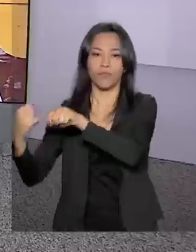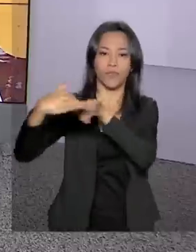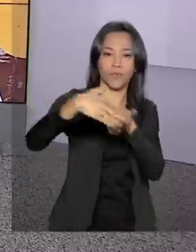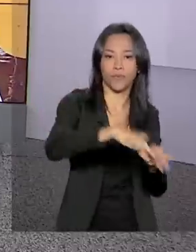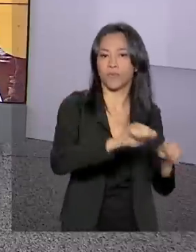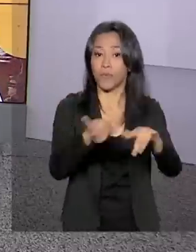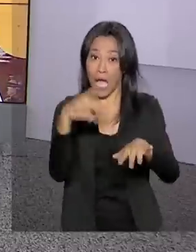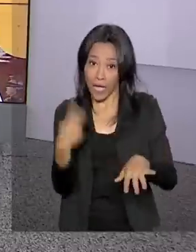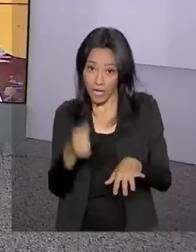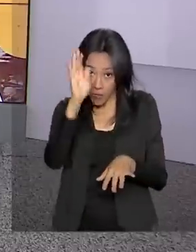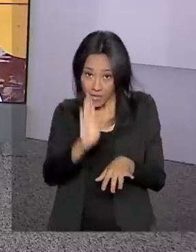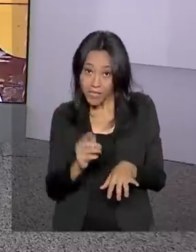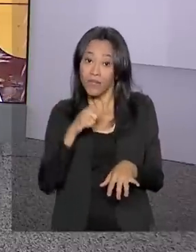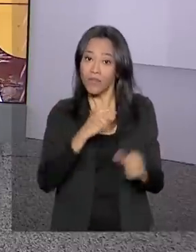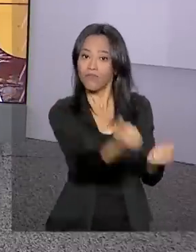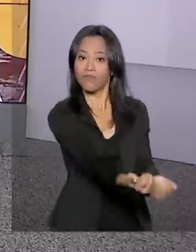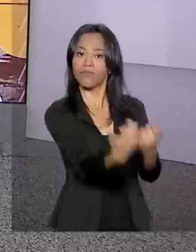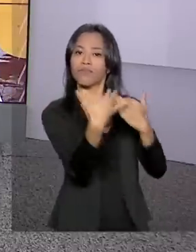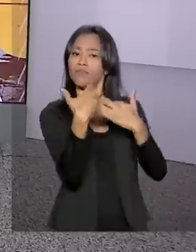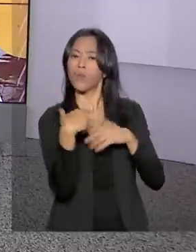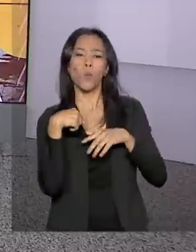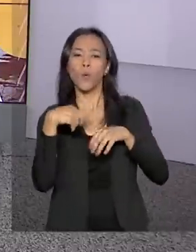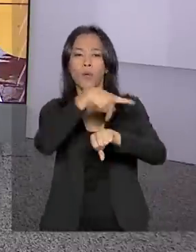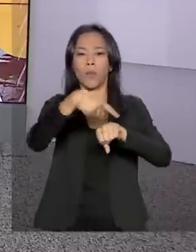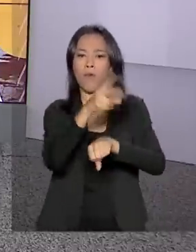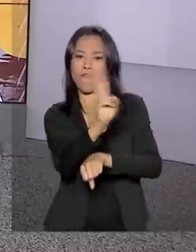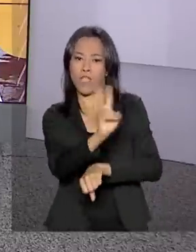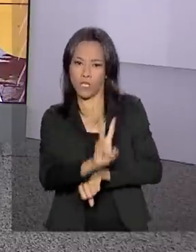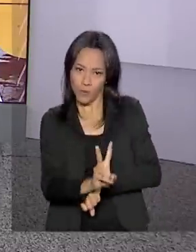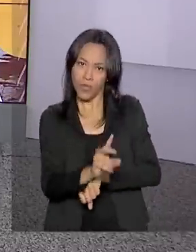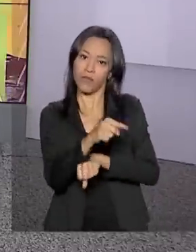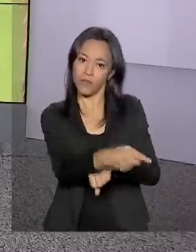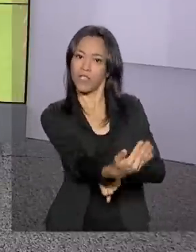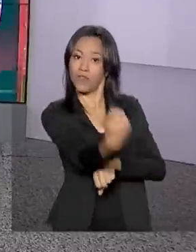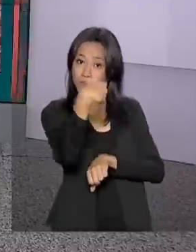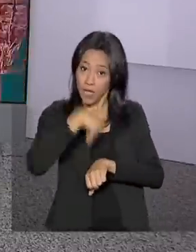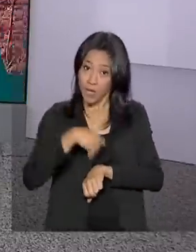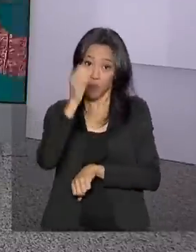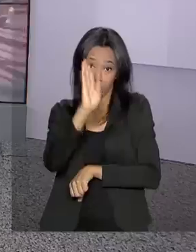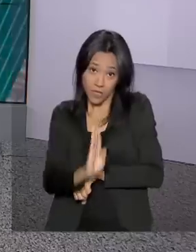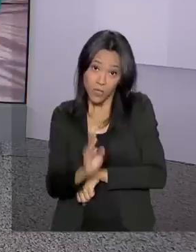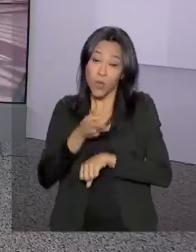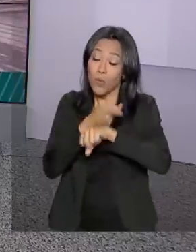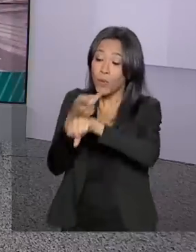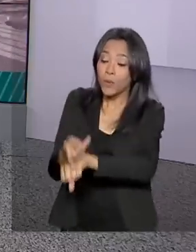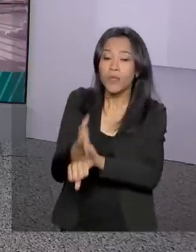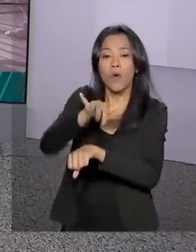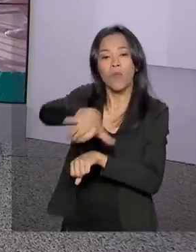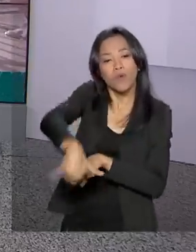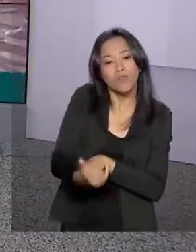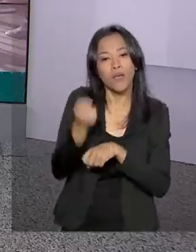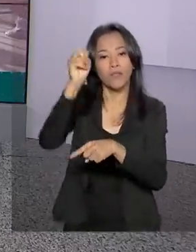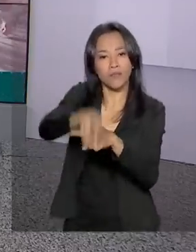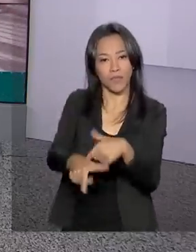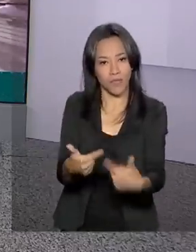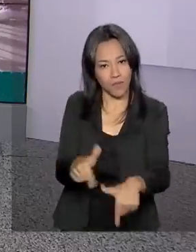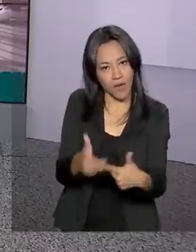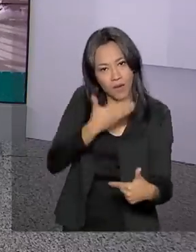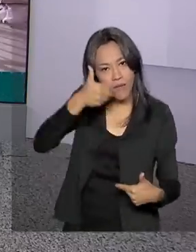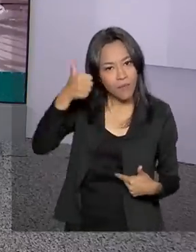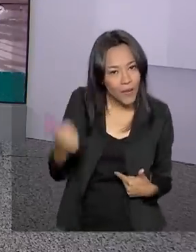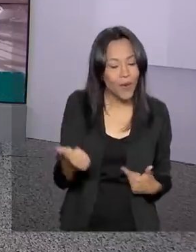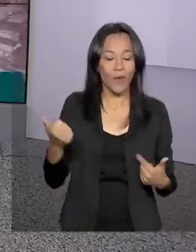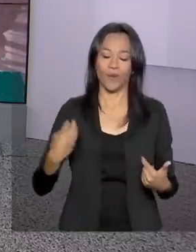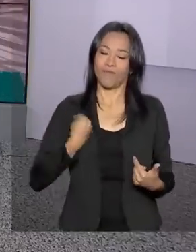venezuelanos. Desde abril do ano passado, mais de 150 mil deles vieram para cá, atrás de uma oportunidade de emprego e melhor